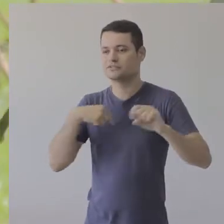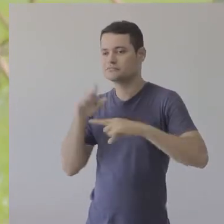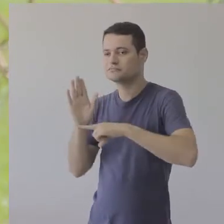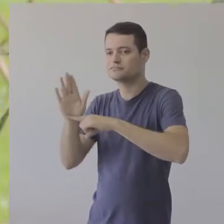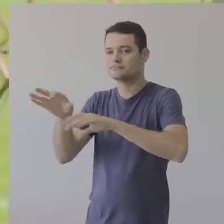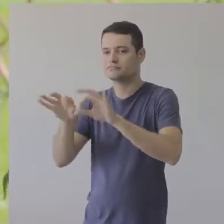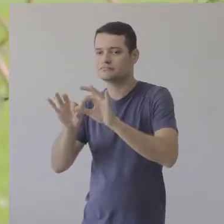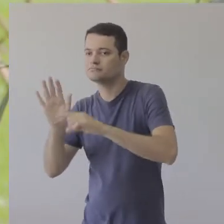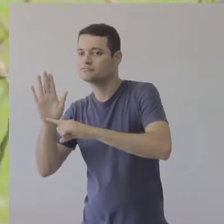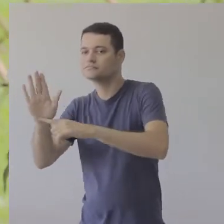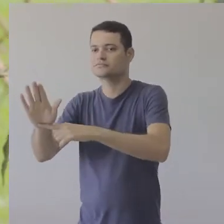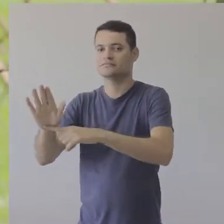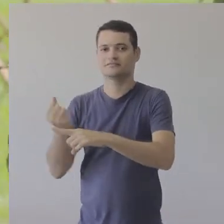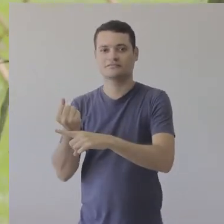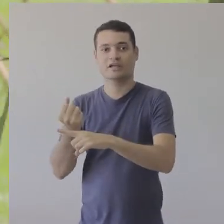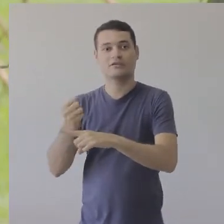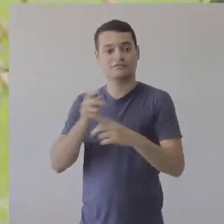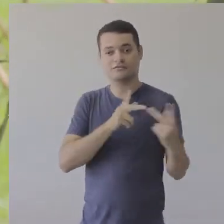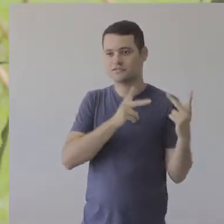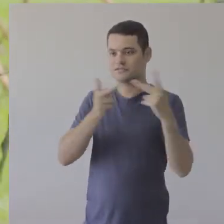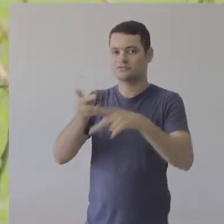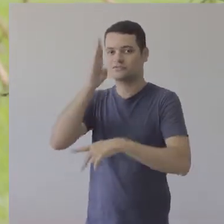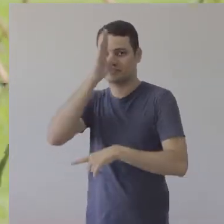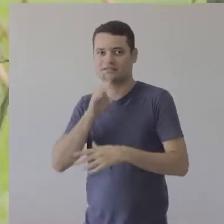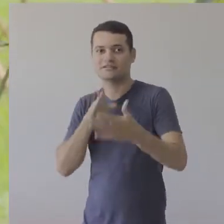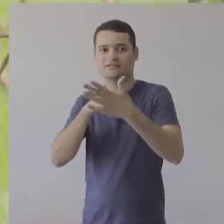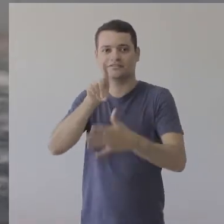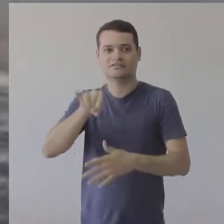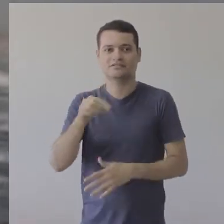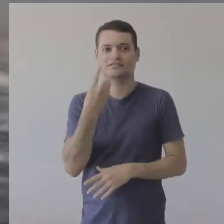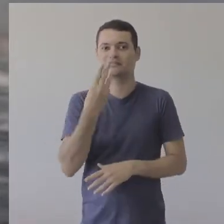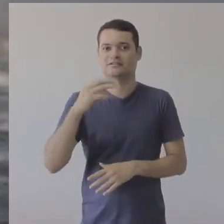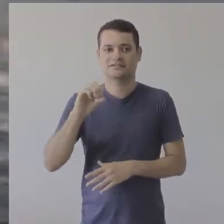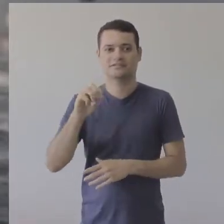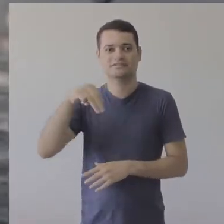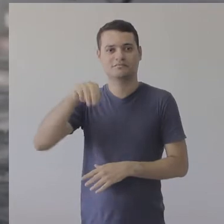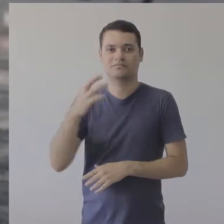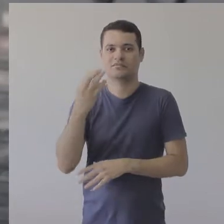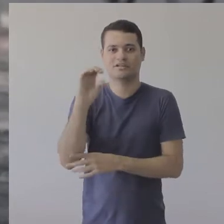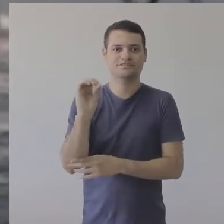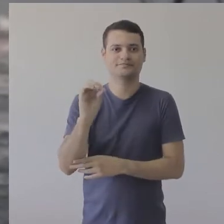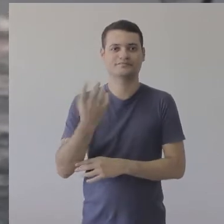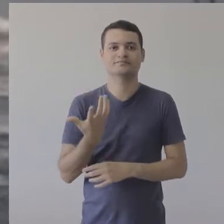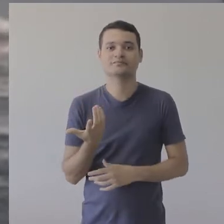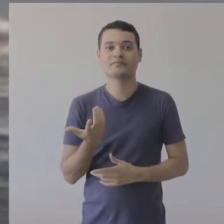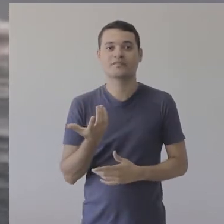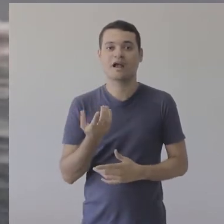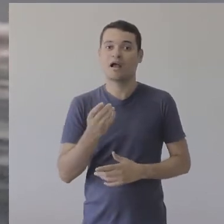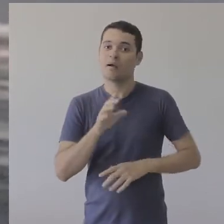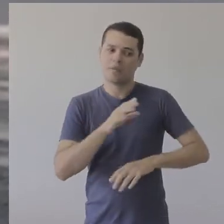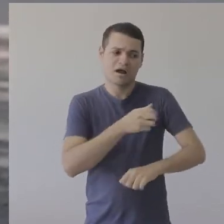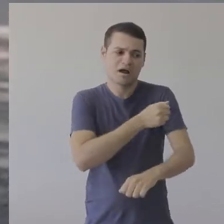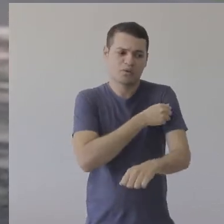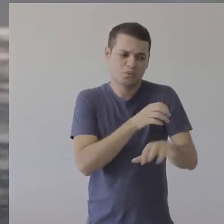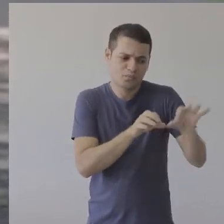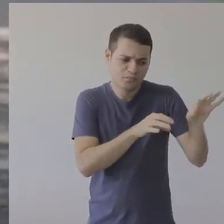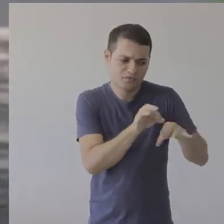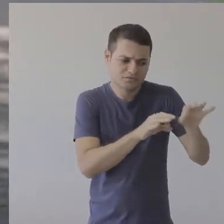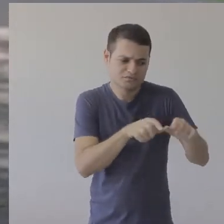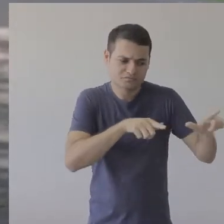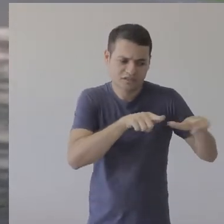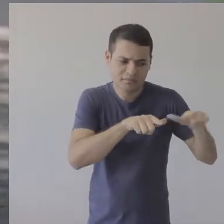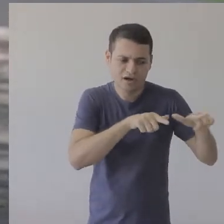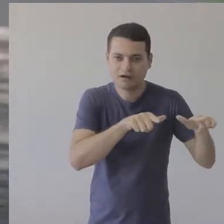A visitação é gratuita e vai até o dia 30 de março. E a produção dos estudantes não fica só dentro dos campi da